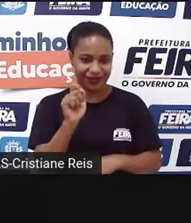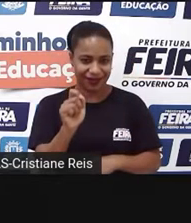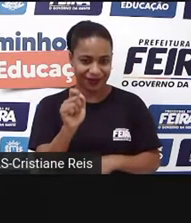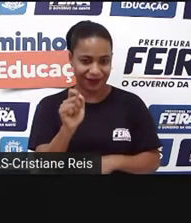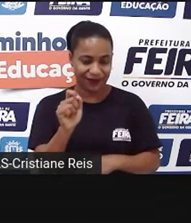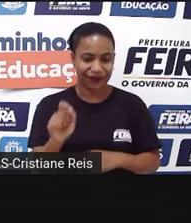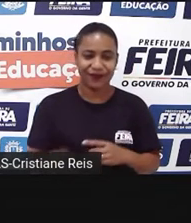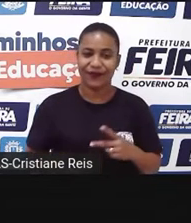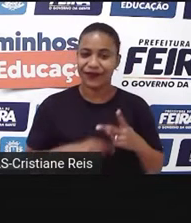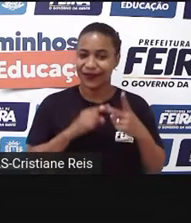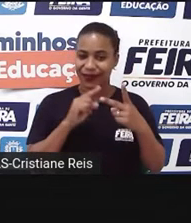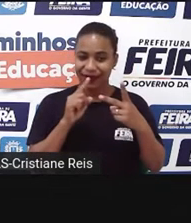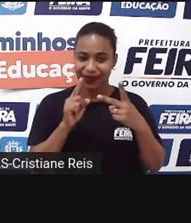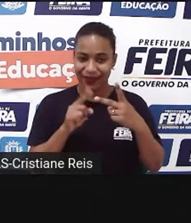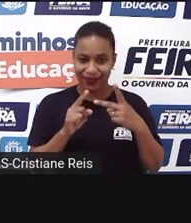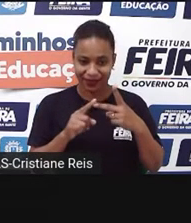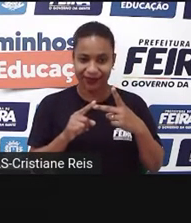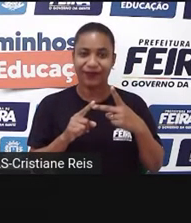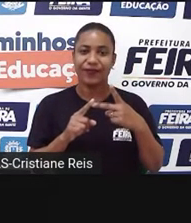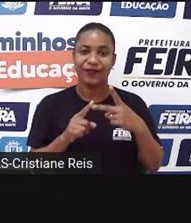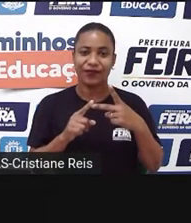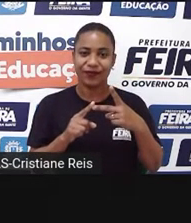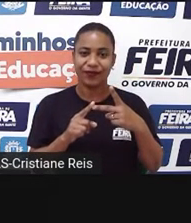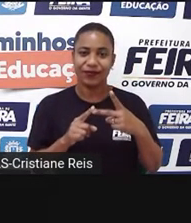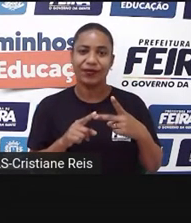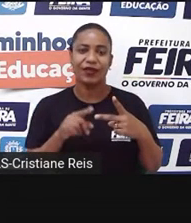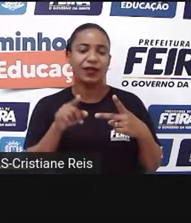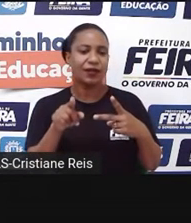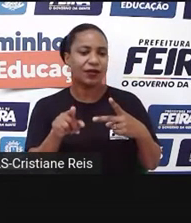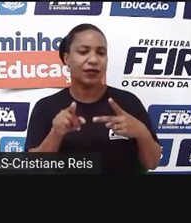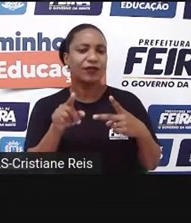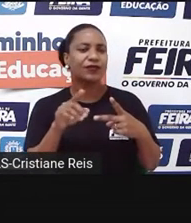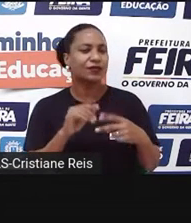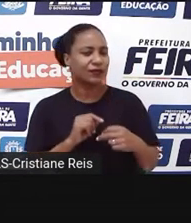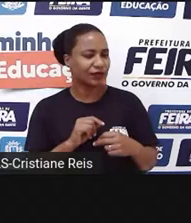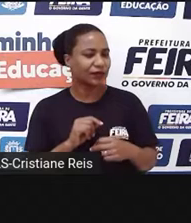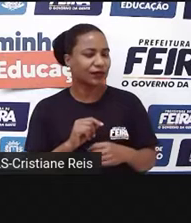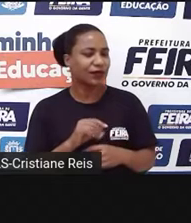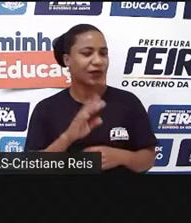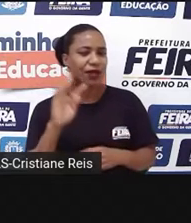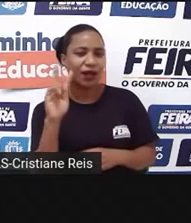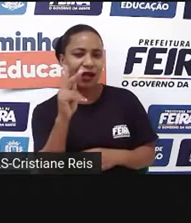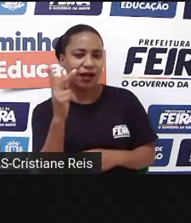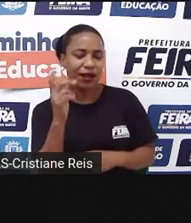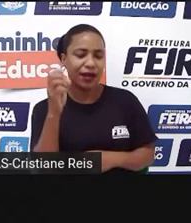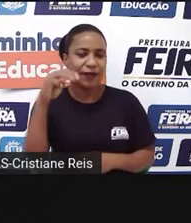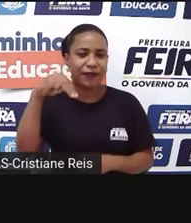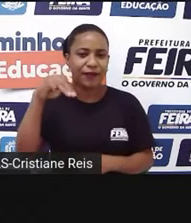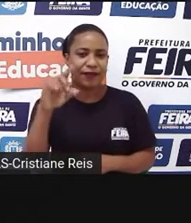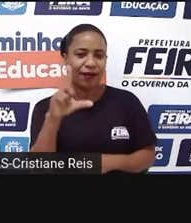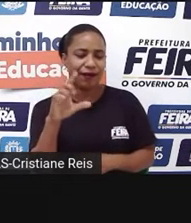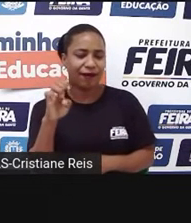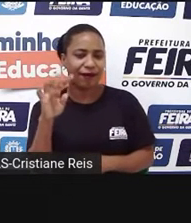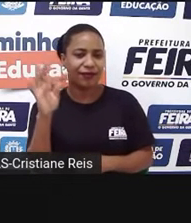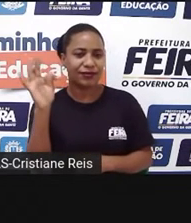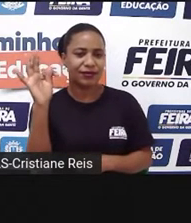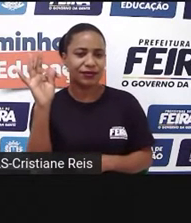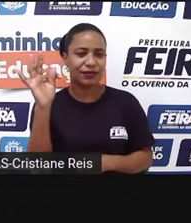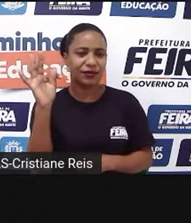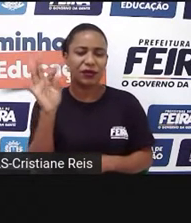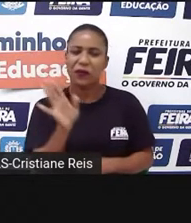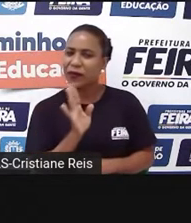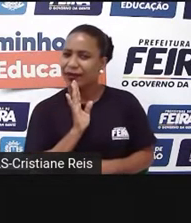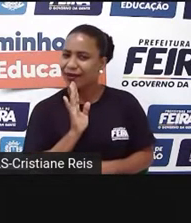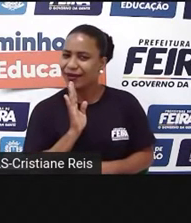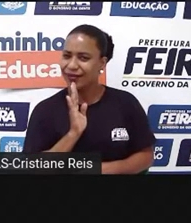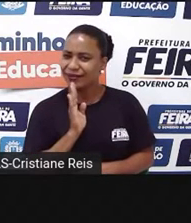What do you know about Hamlet? O que é que vocês sabem sobre Hamlet? Vocês já ouviram esse nome em algum